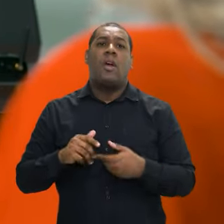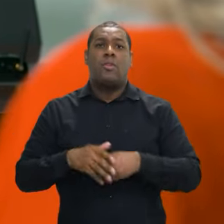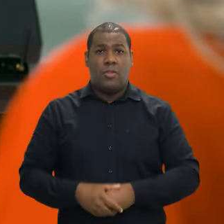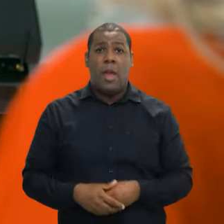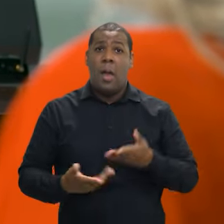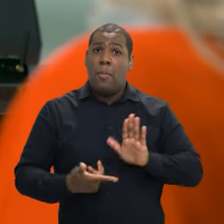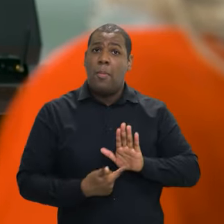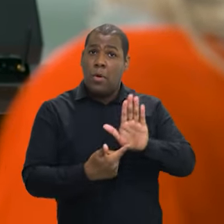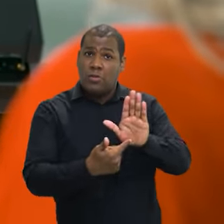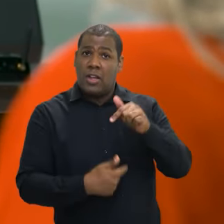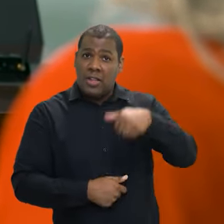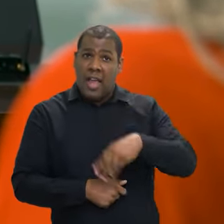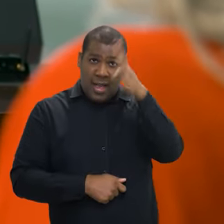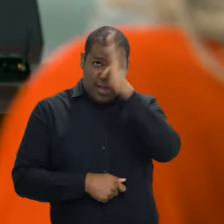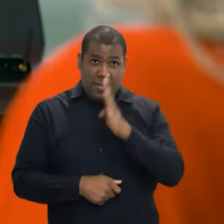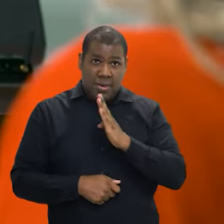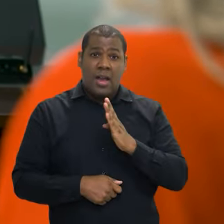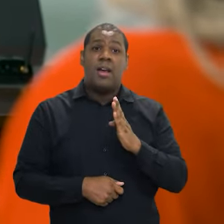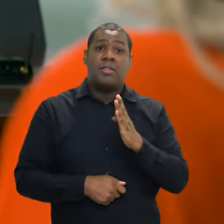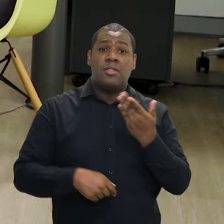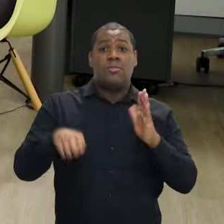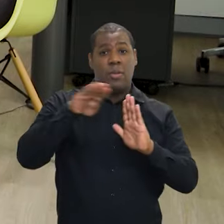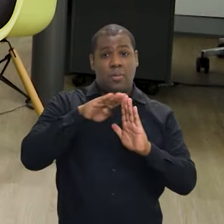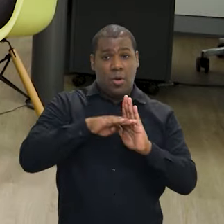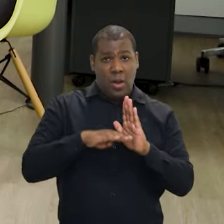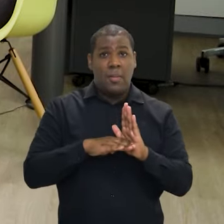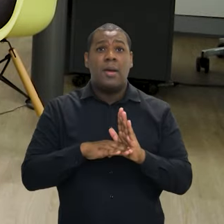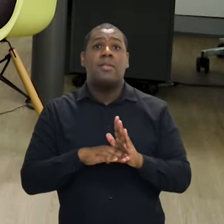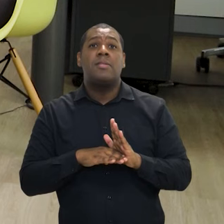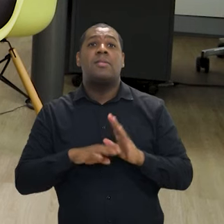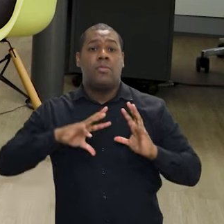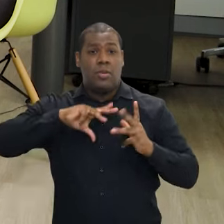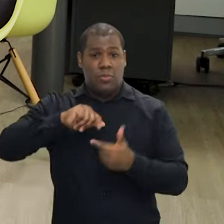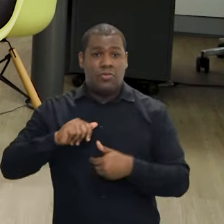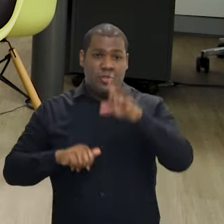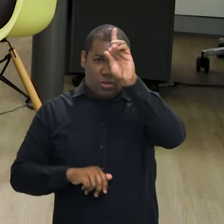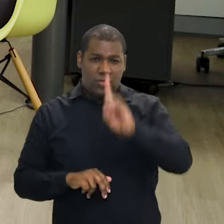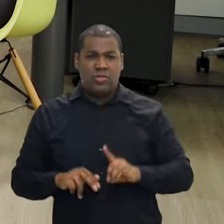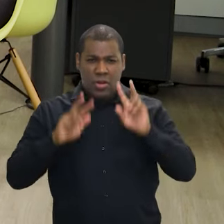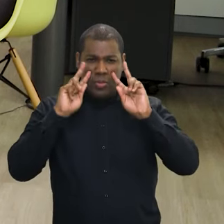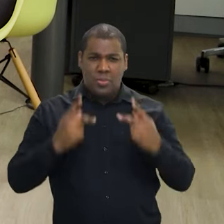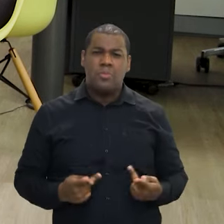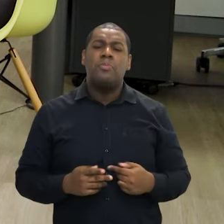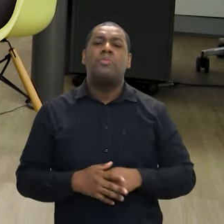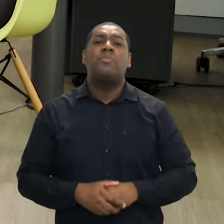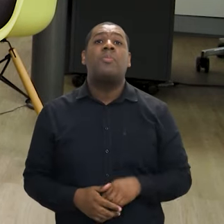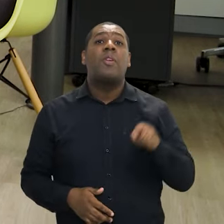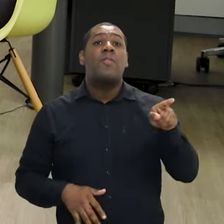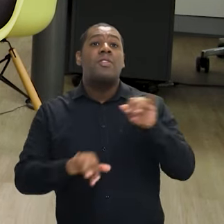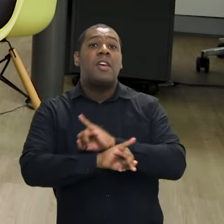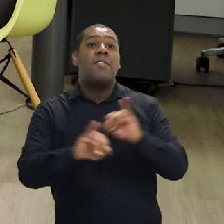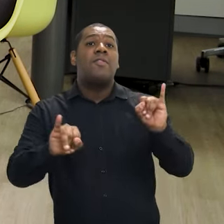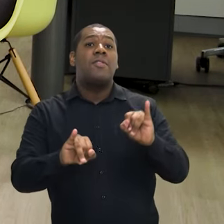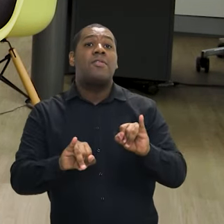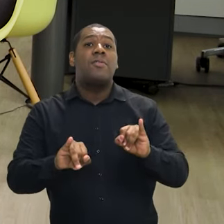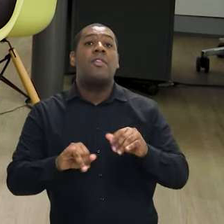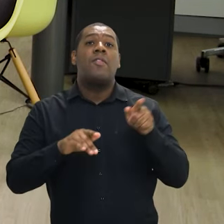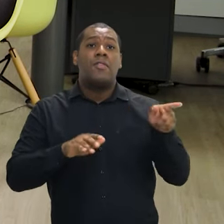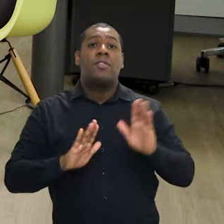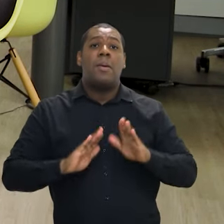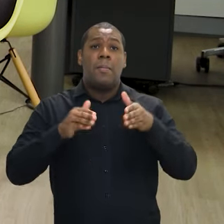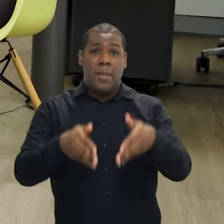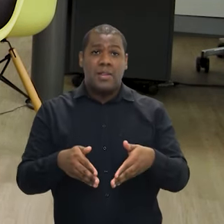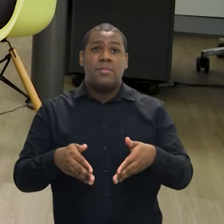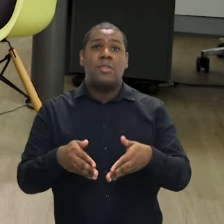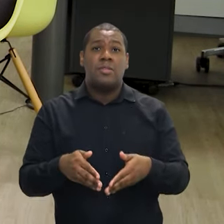posicionar o Estado brasileiro em relação à agenda internacional de direitos humanos. No início da nossa conversa, você citou que participou da comissão de